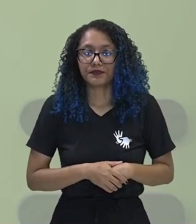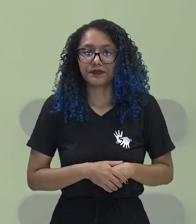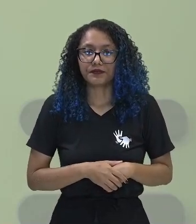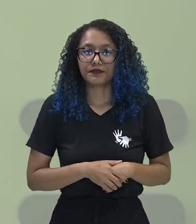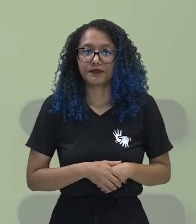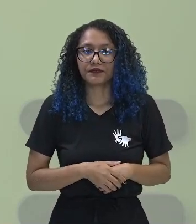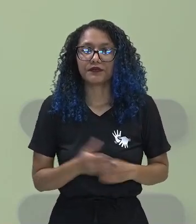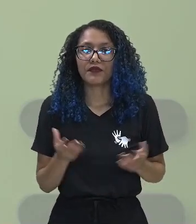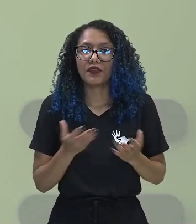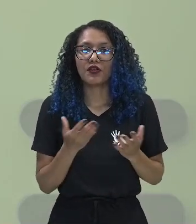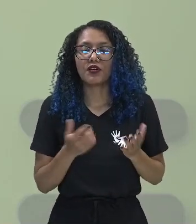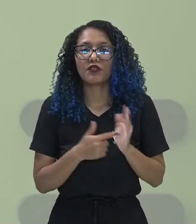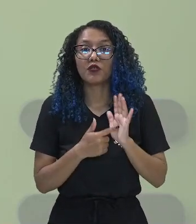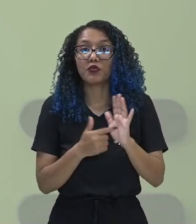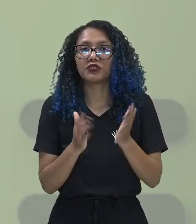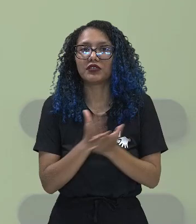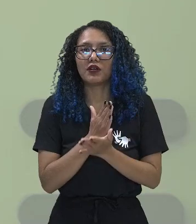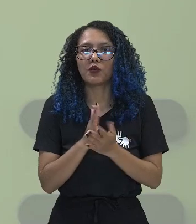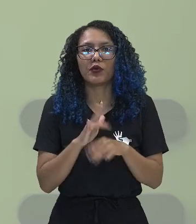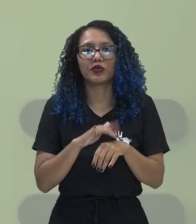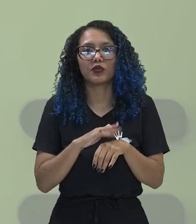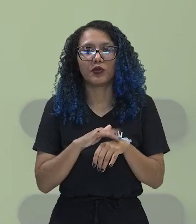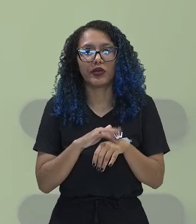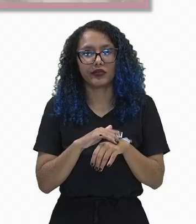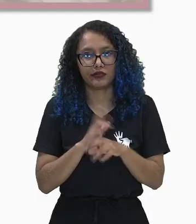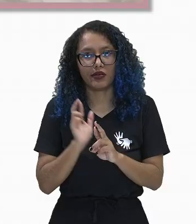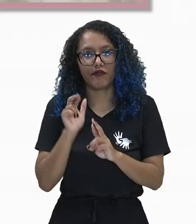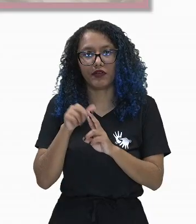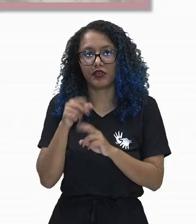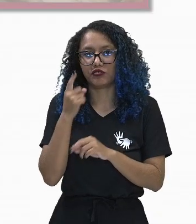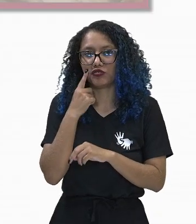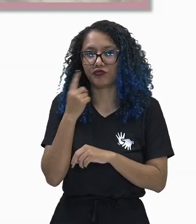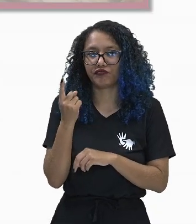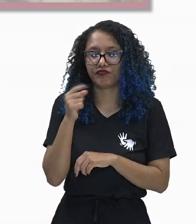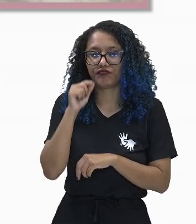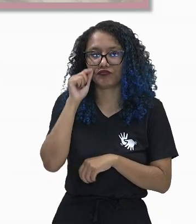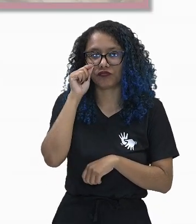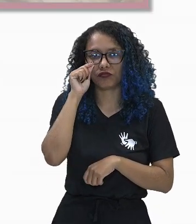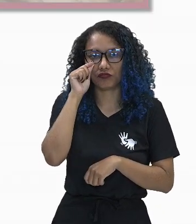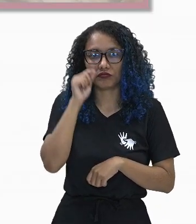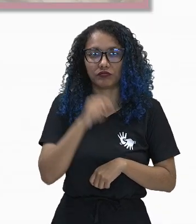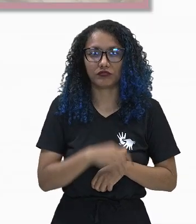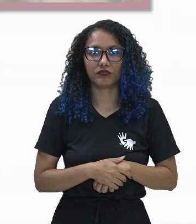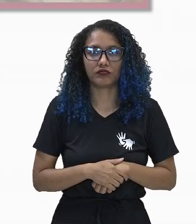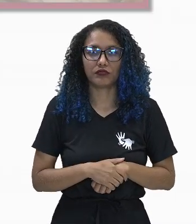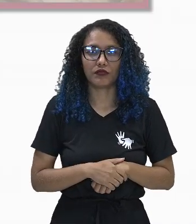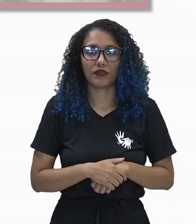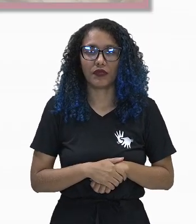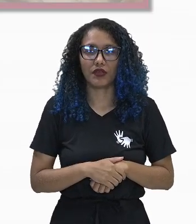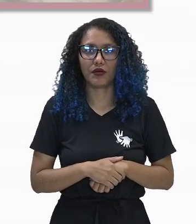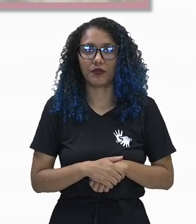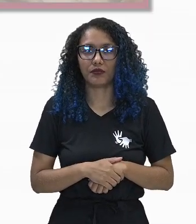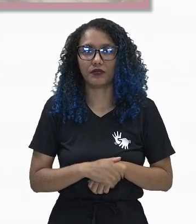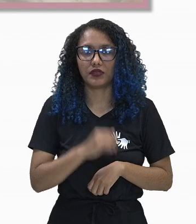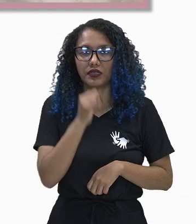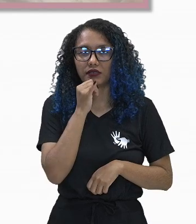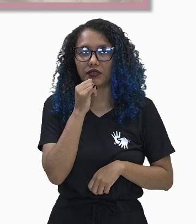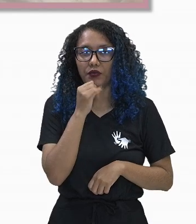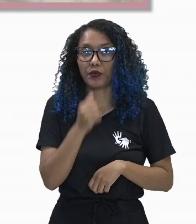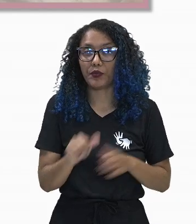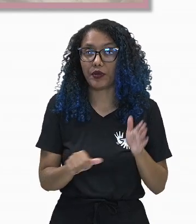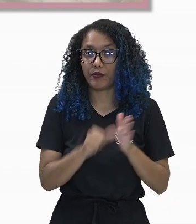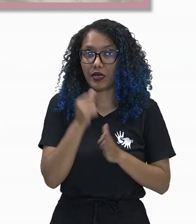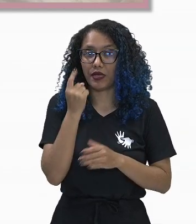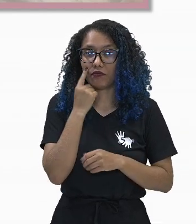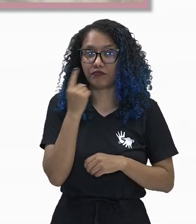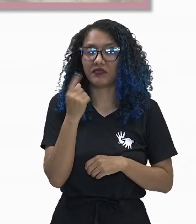algumas doenças relacionadas a esses sistemas. Nós temos aí a primeira doença que eu